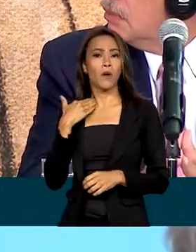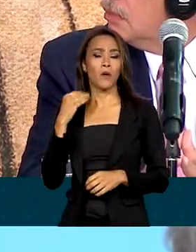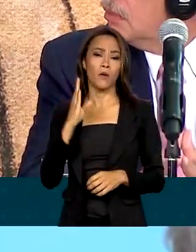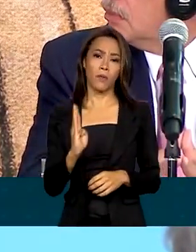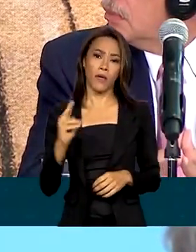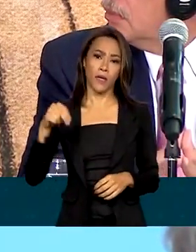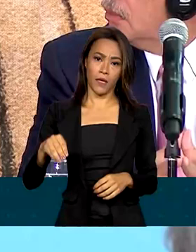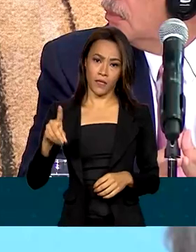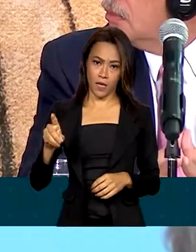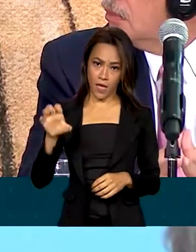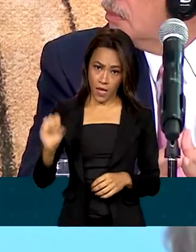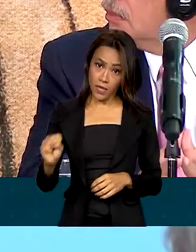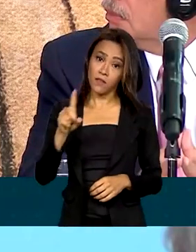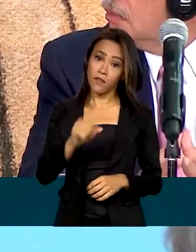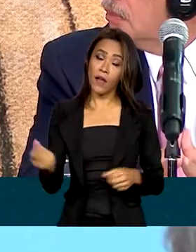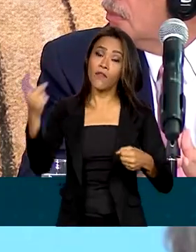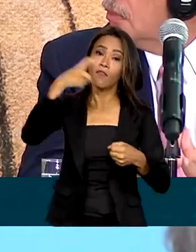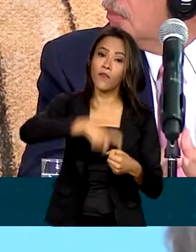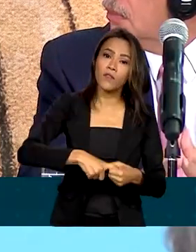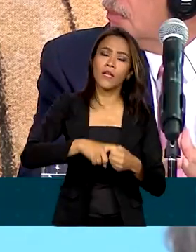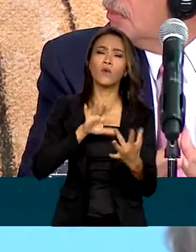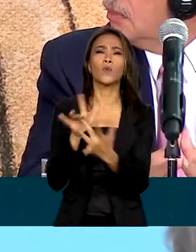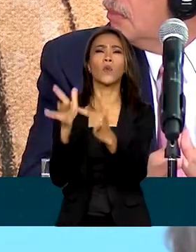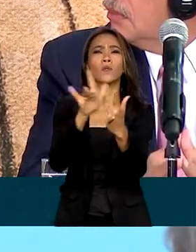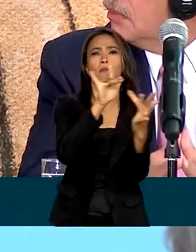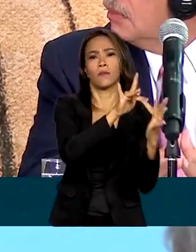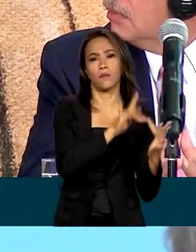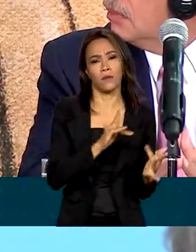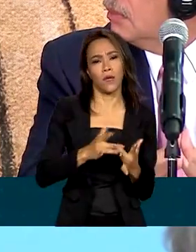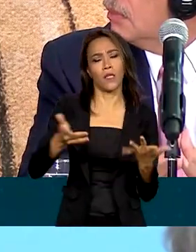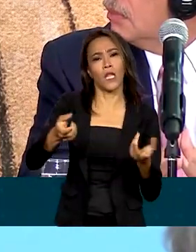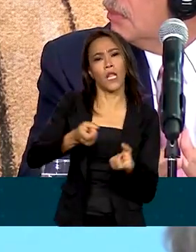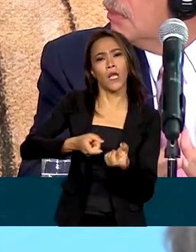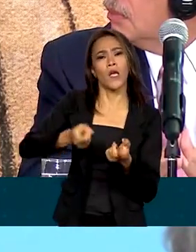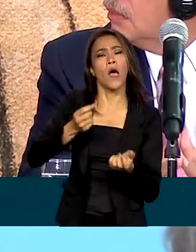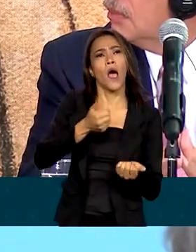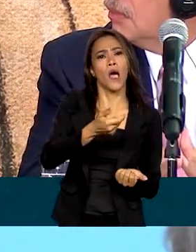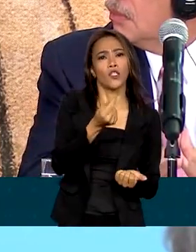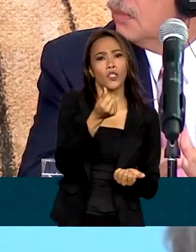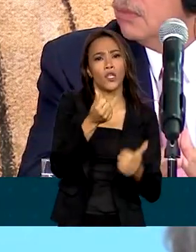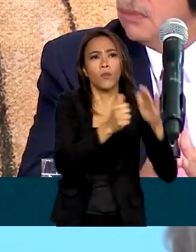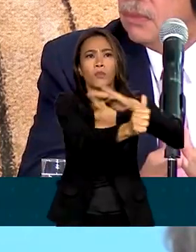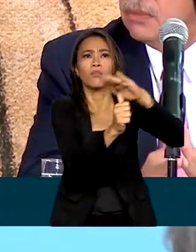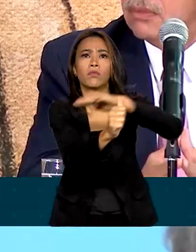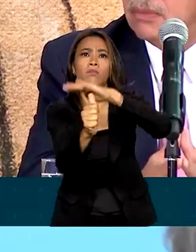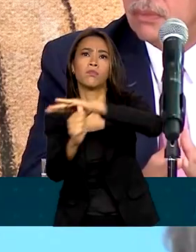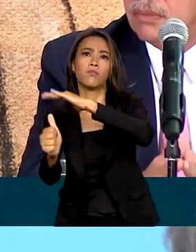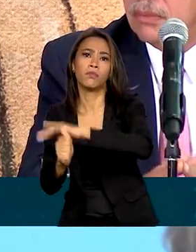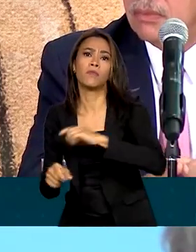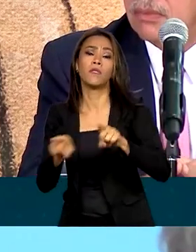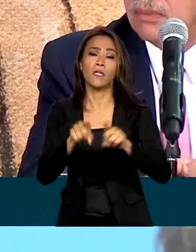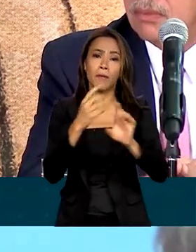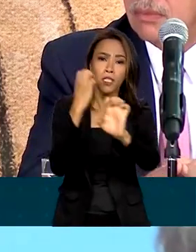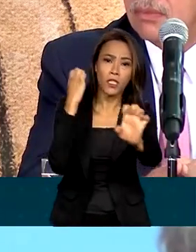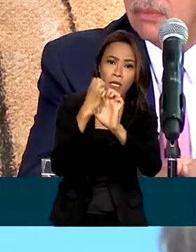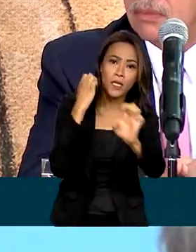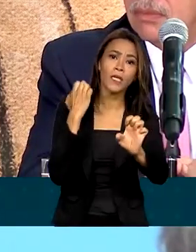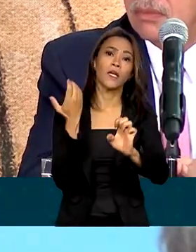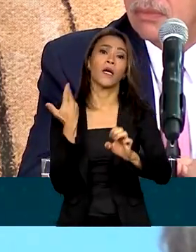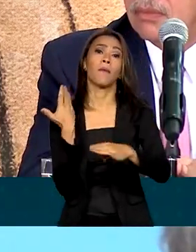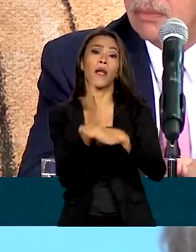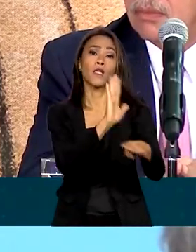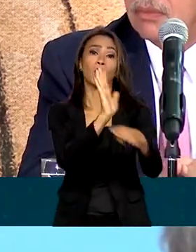as relações comerciais do Brasil e vai votar a financiar projetos de engenharia para ajudar empresas